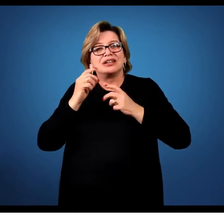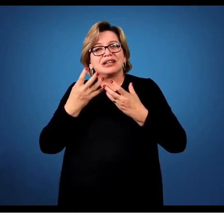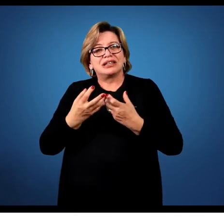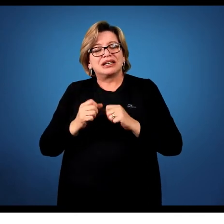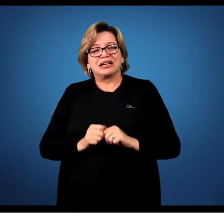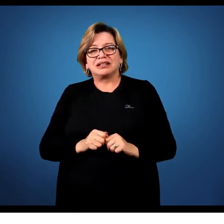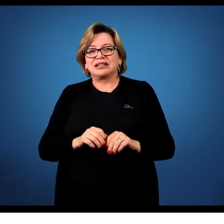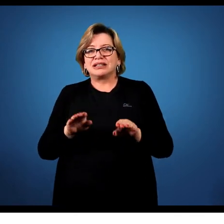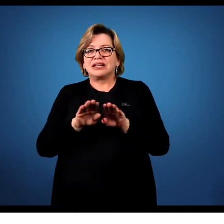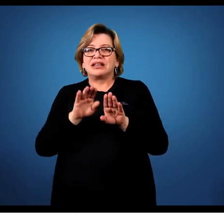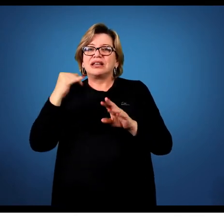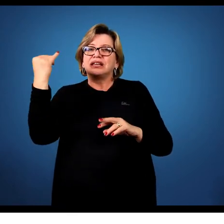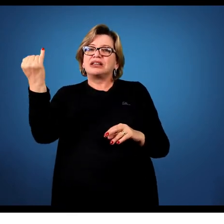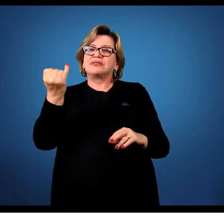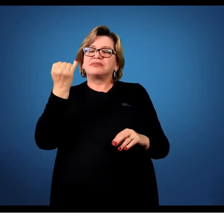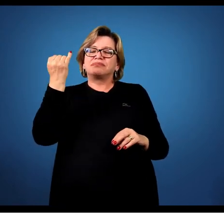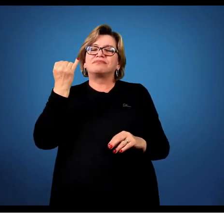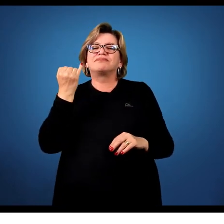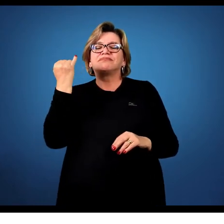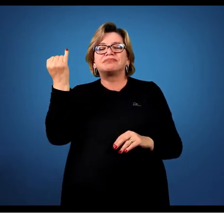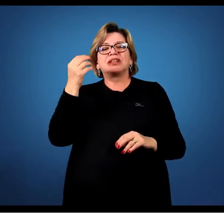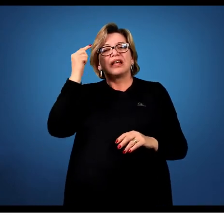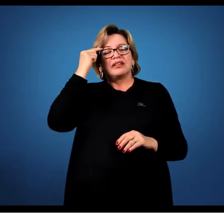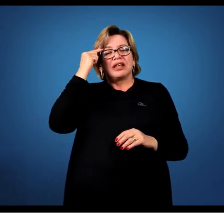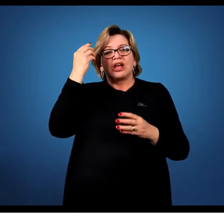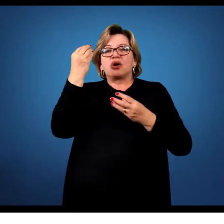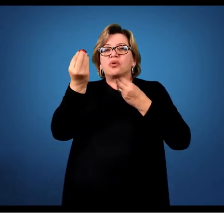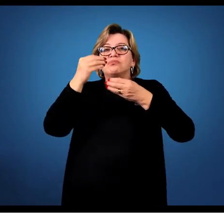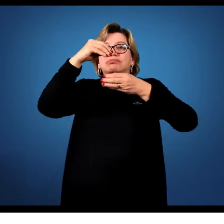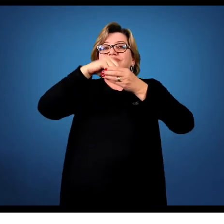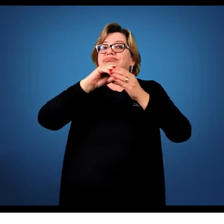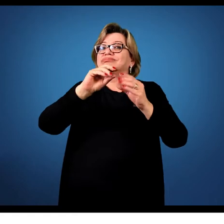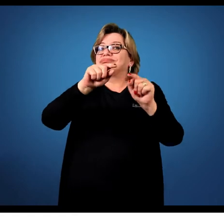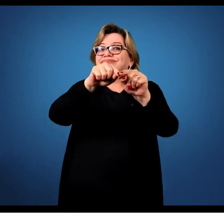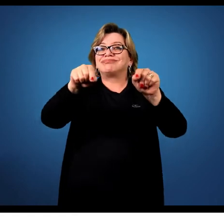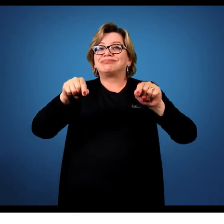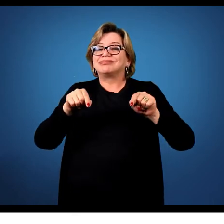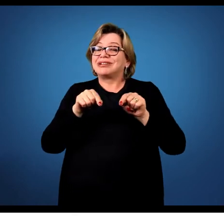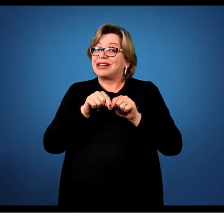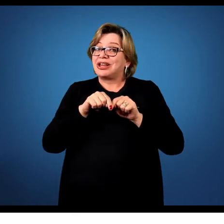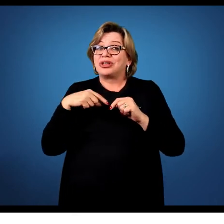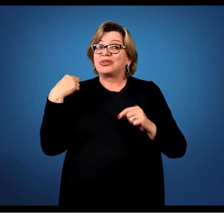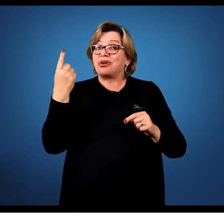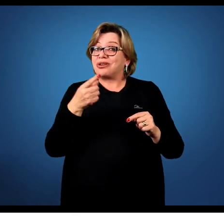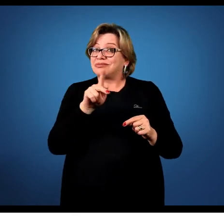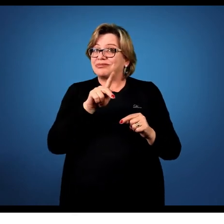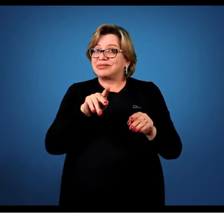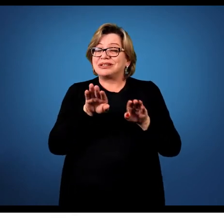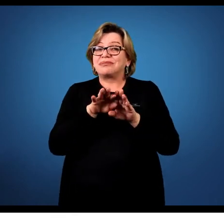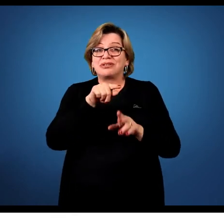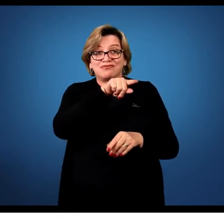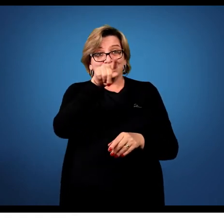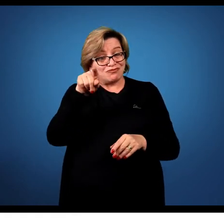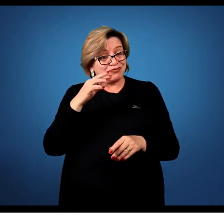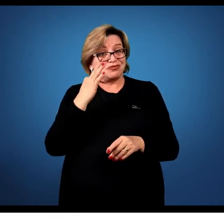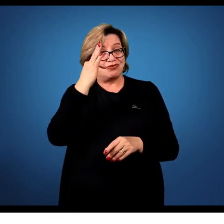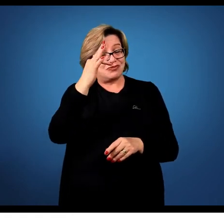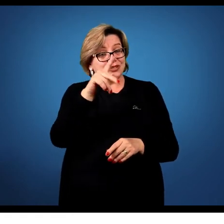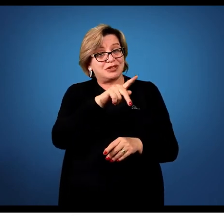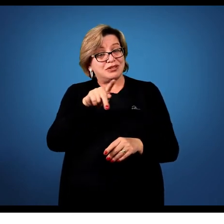a gente pensar isso dentro da sala de aula, porque nós, como professores e futuros professores, a gente tem que pensar que o nosso